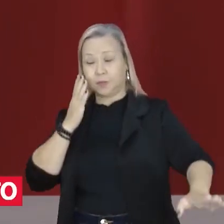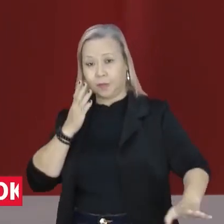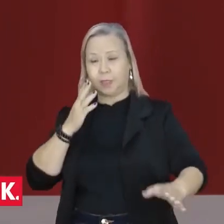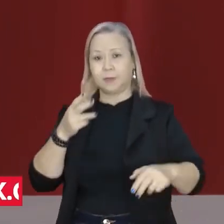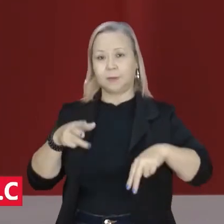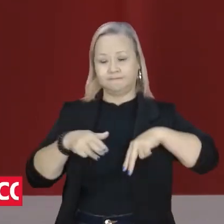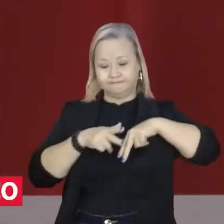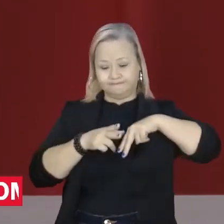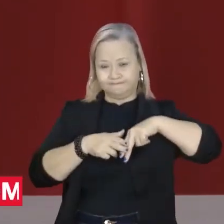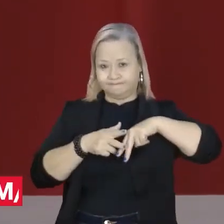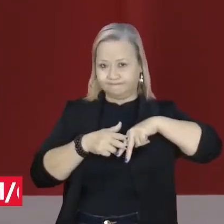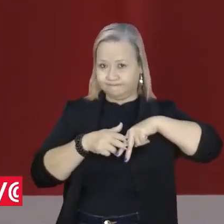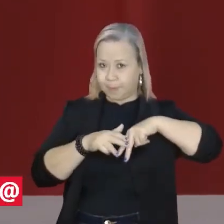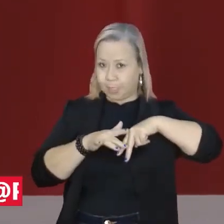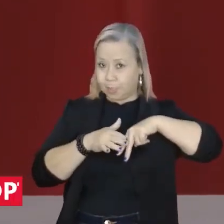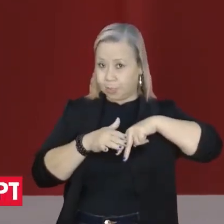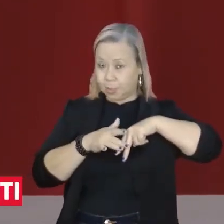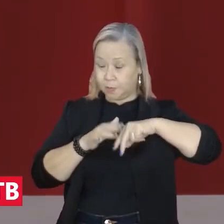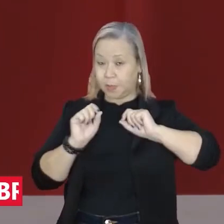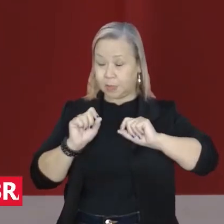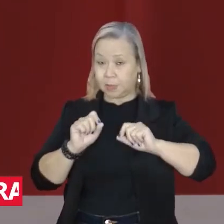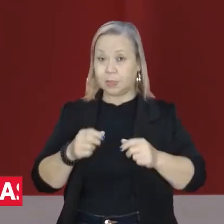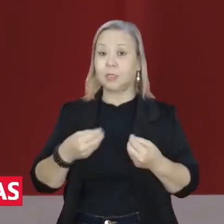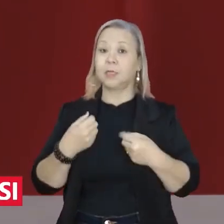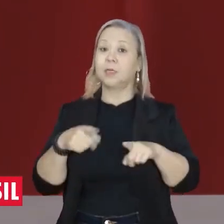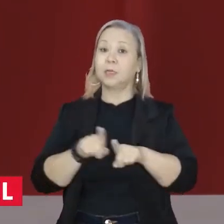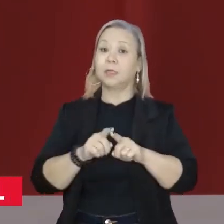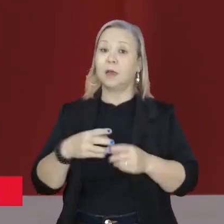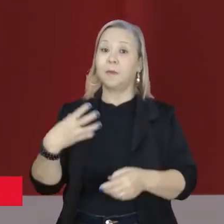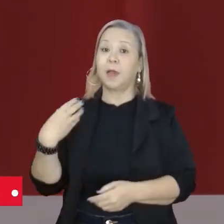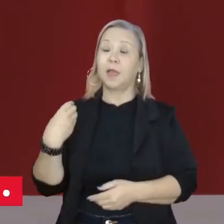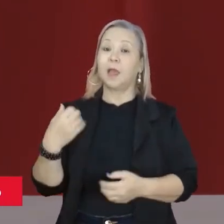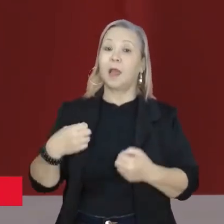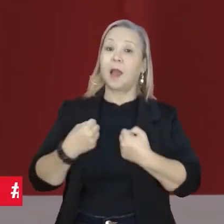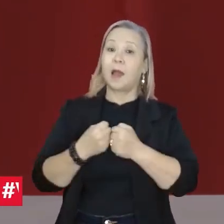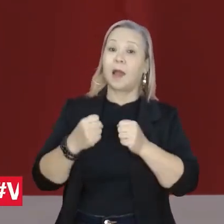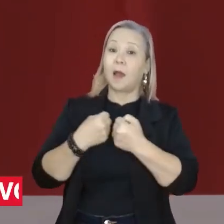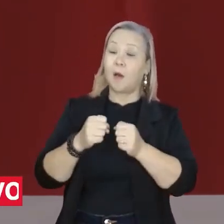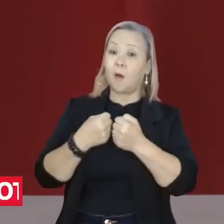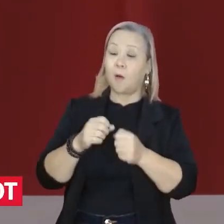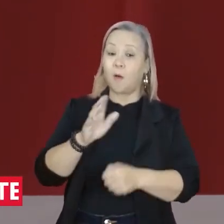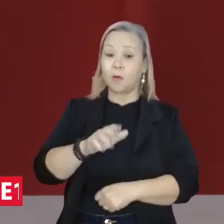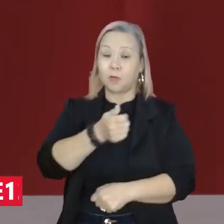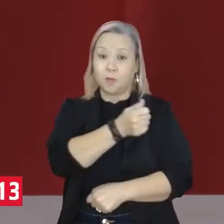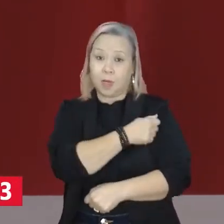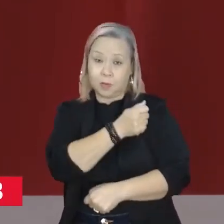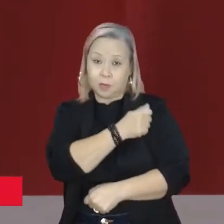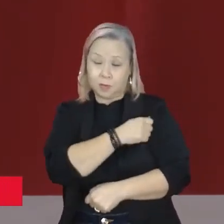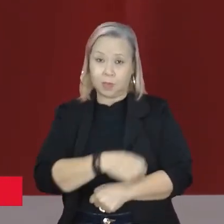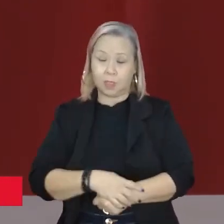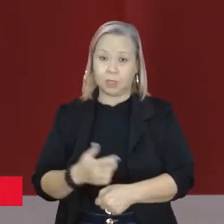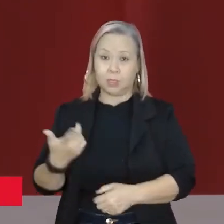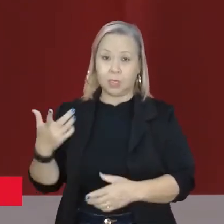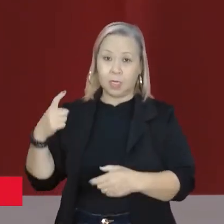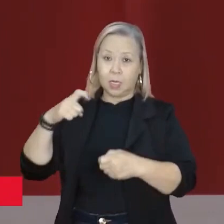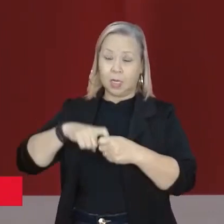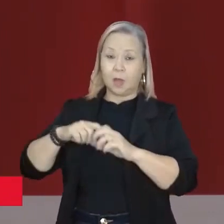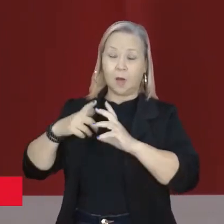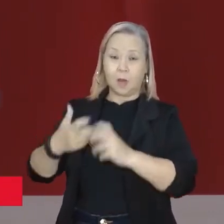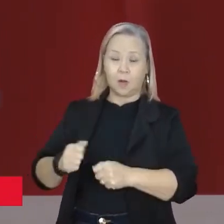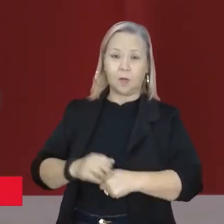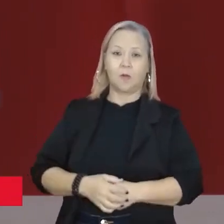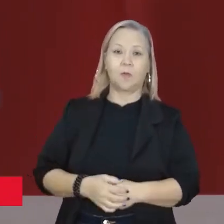cirurgias, garantir o passe livre para estudantes, recuperar as principais rodovias do Estado para garantir alimento na mesa do